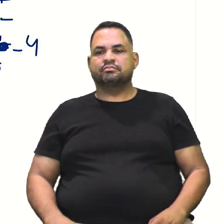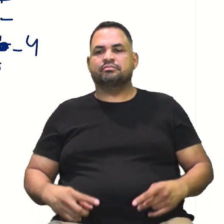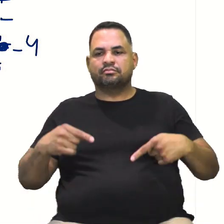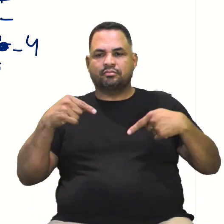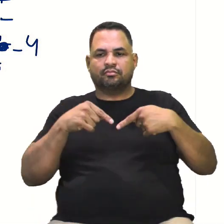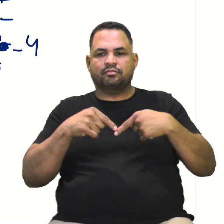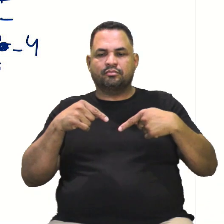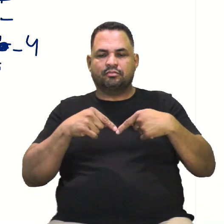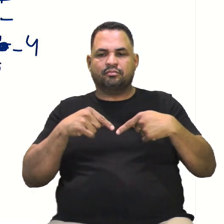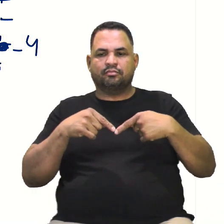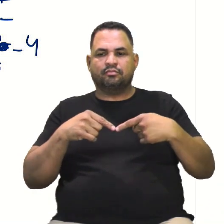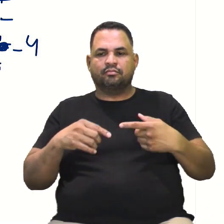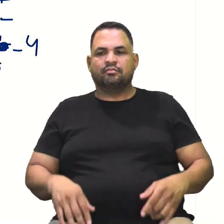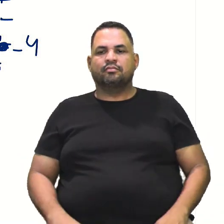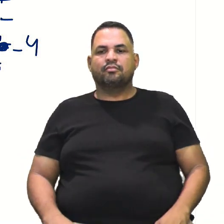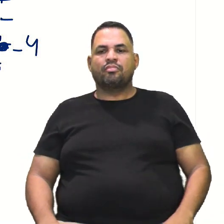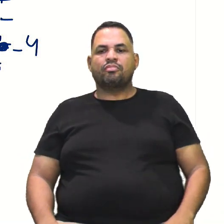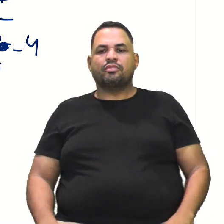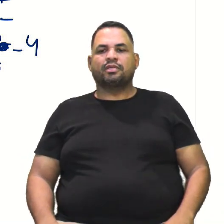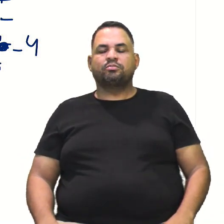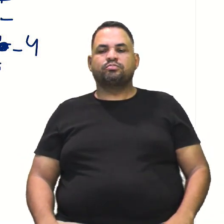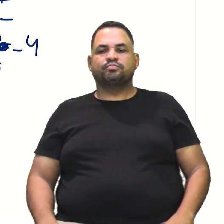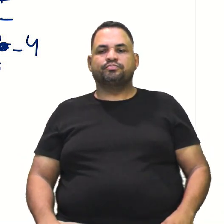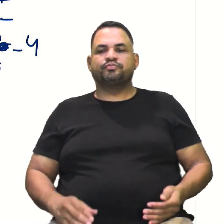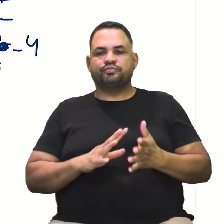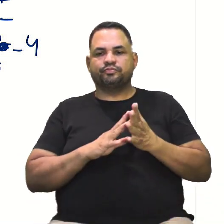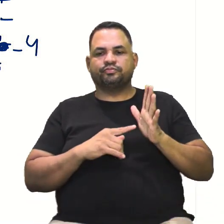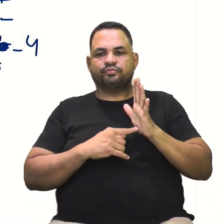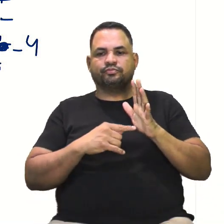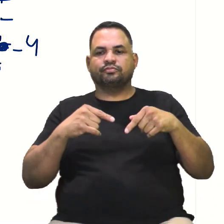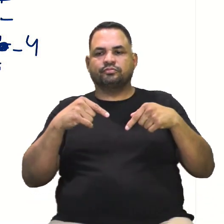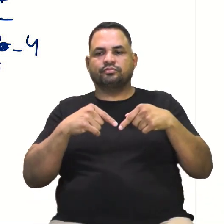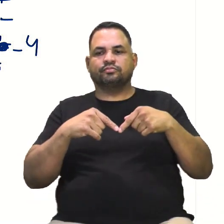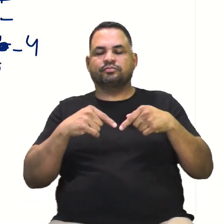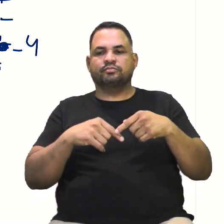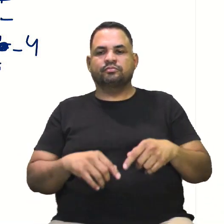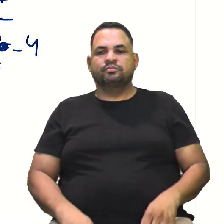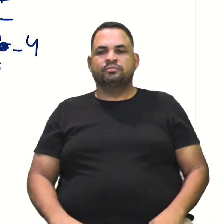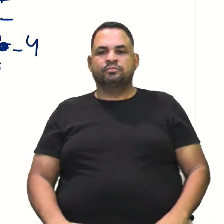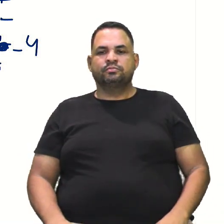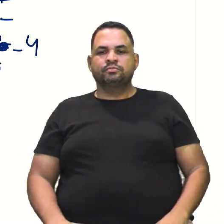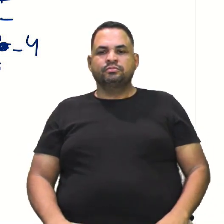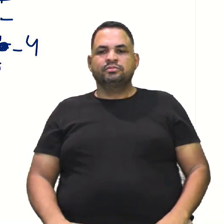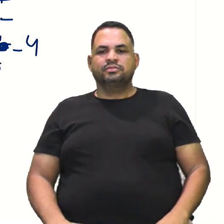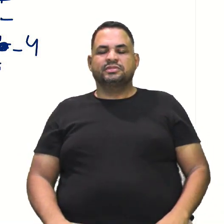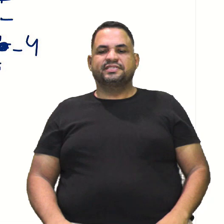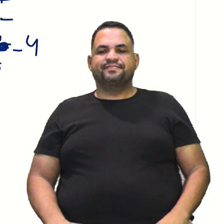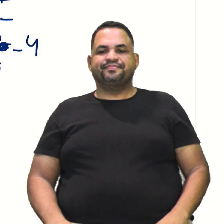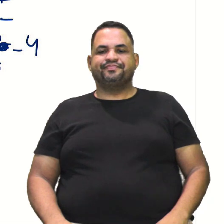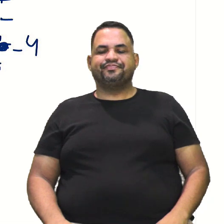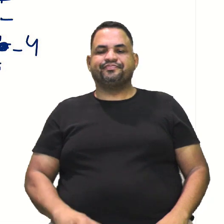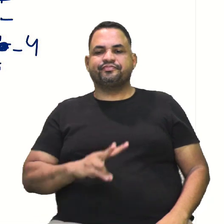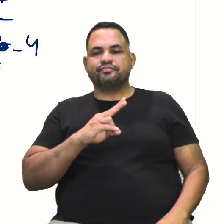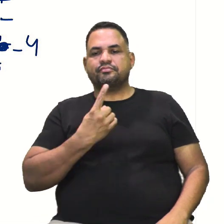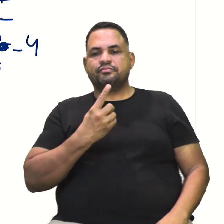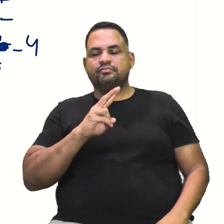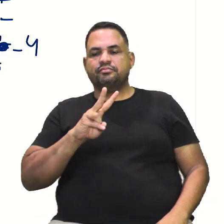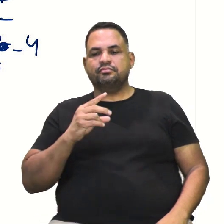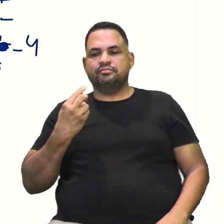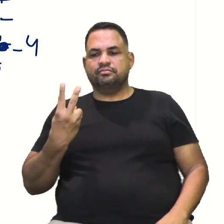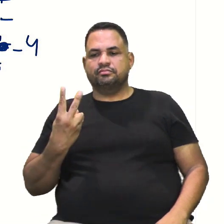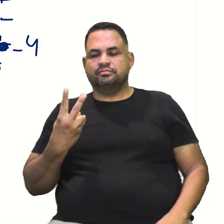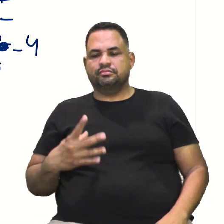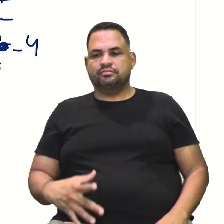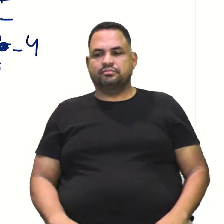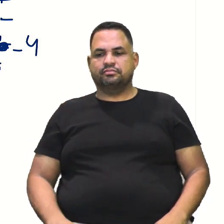É o vértice? É porque o A indica o isso mesmo. O A indica o vértice. Vamos botar o Vzinho, então. Fica mais fácil, né? V1 e V2. V1 e